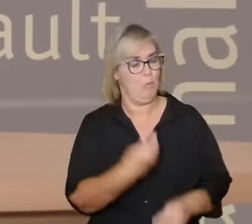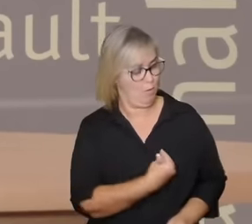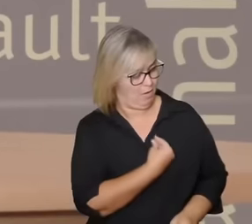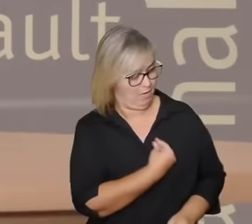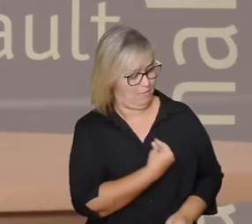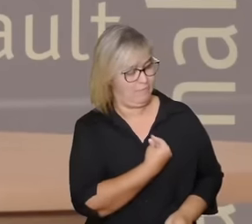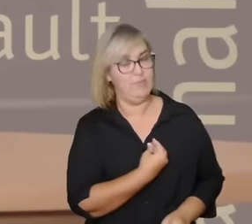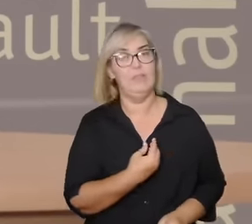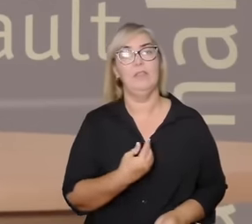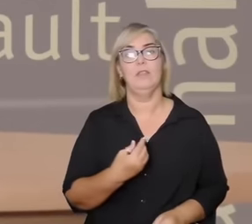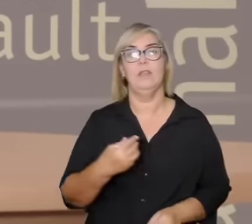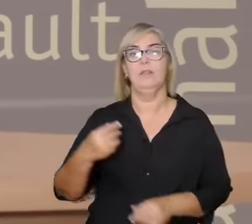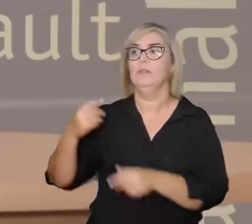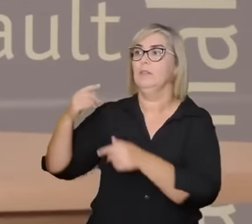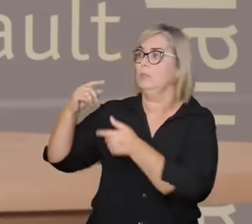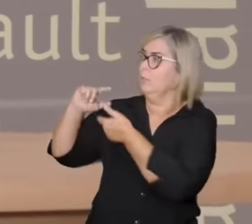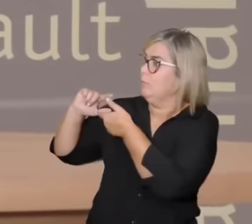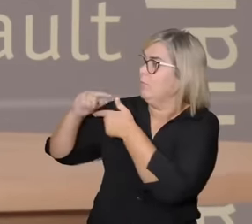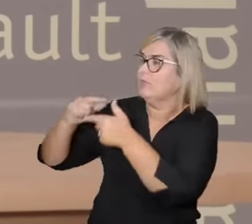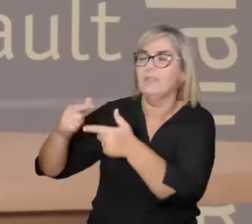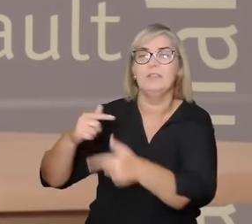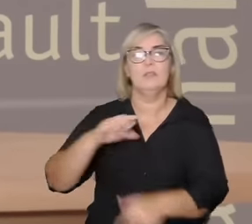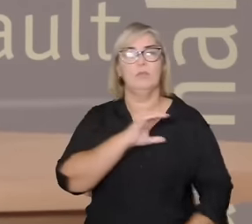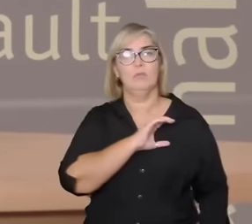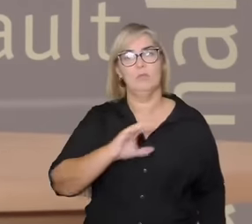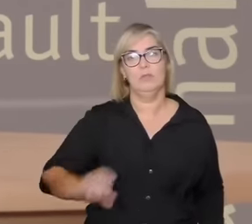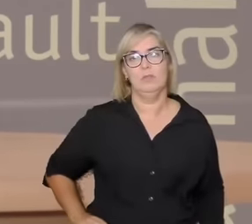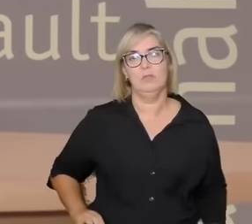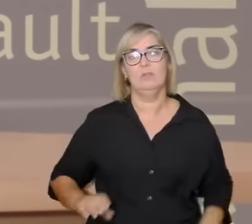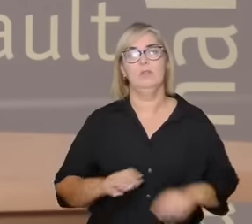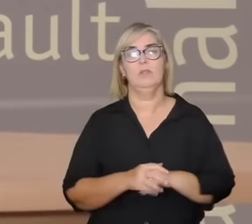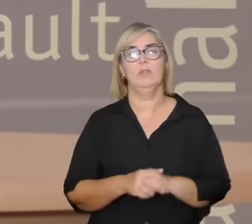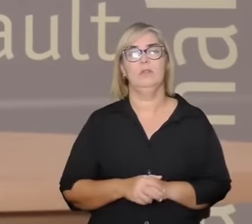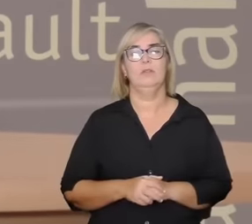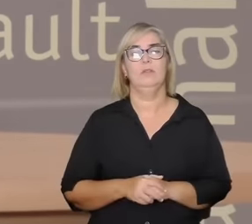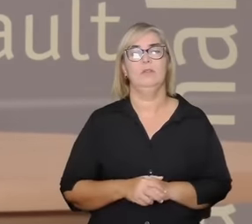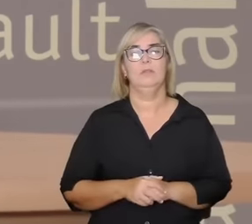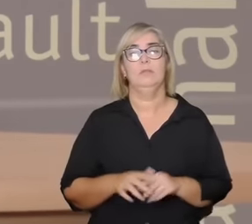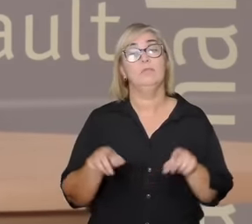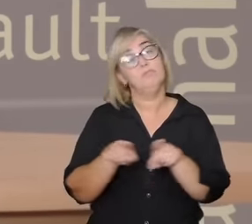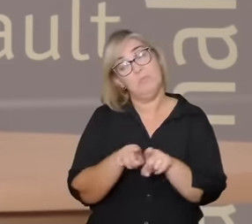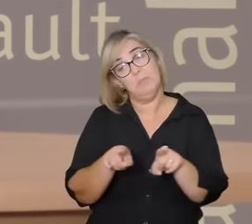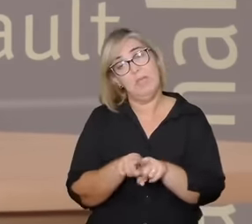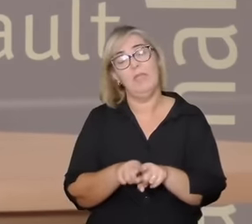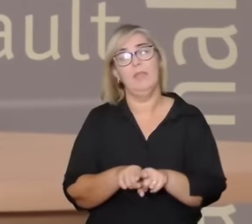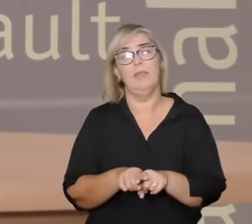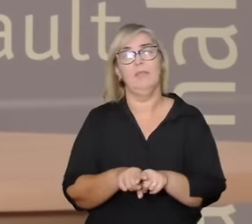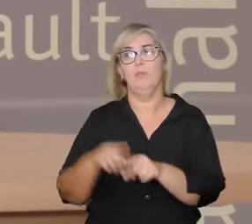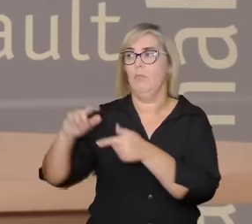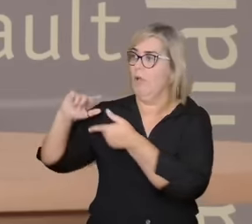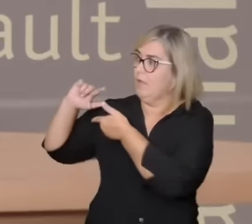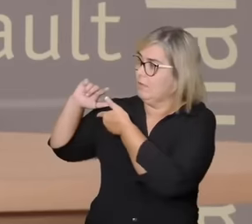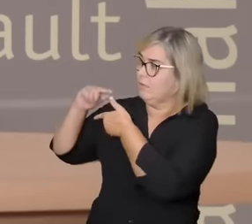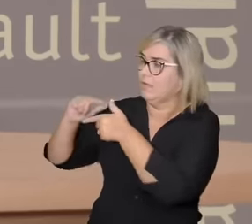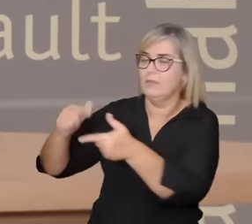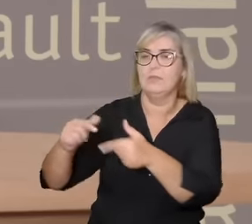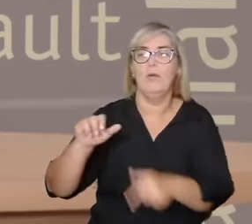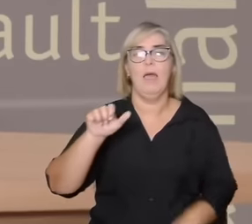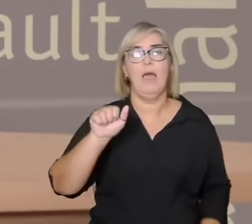tradições cristãs de tradições abrâmicas abrâmicas pode ter mas elas abrem